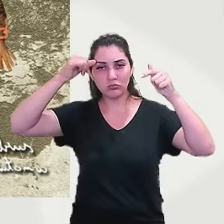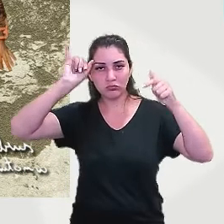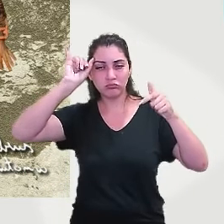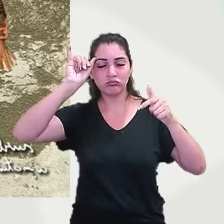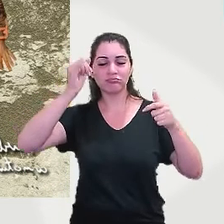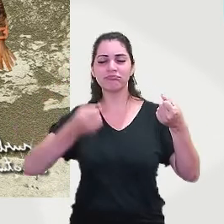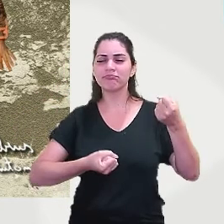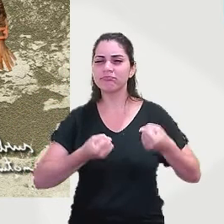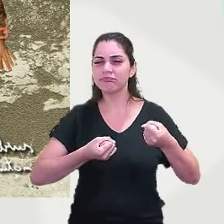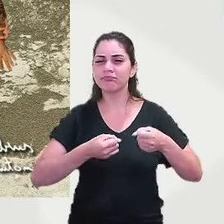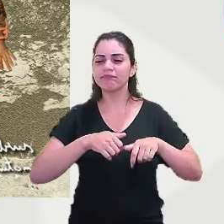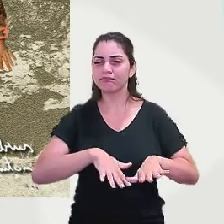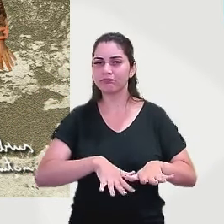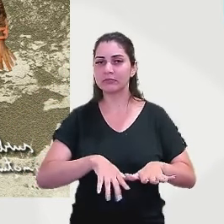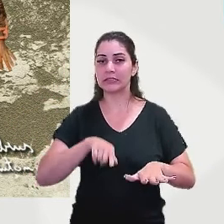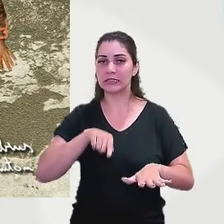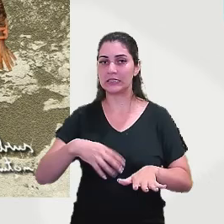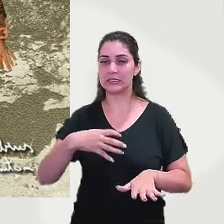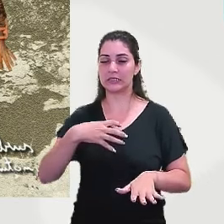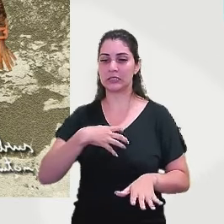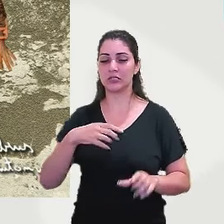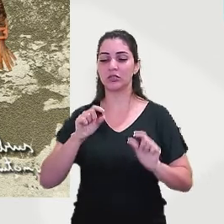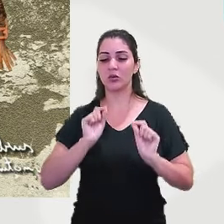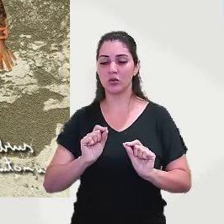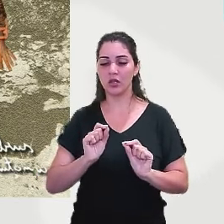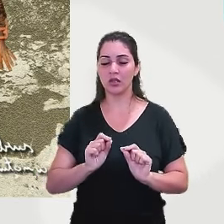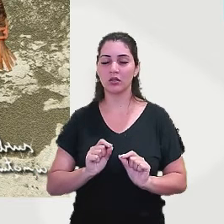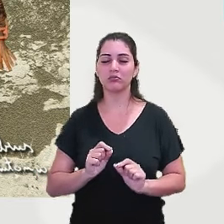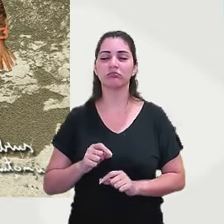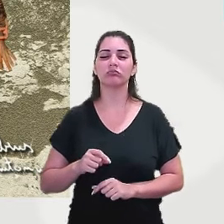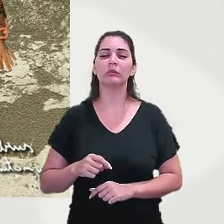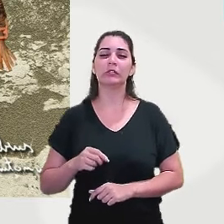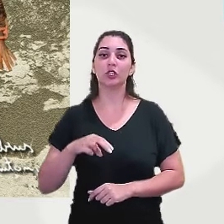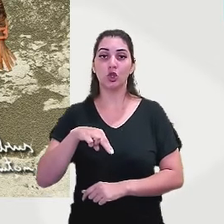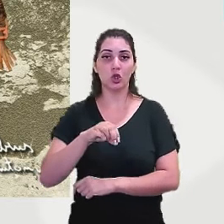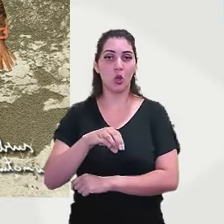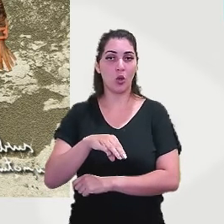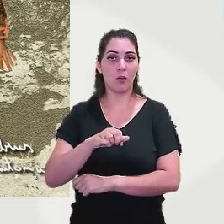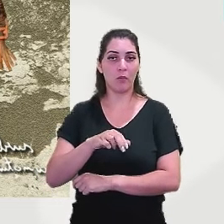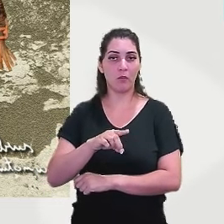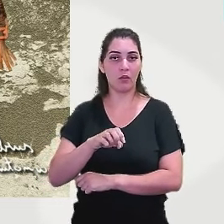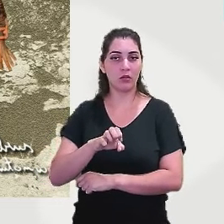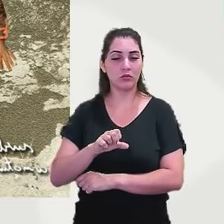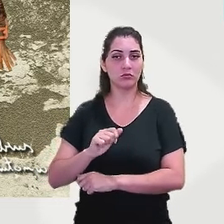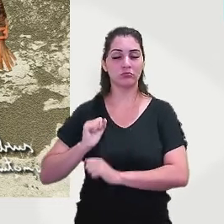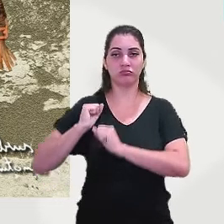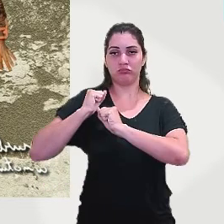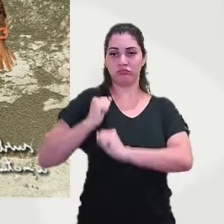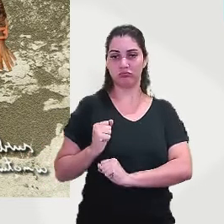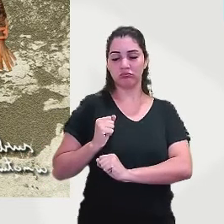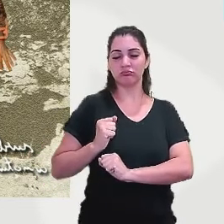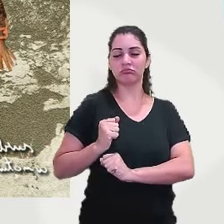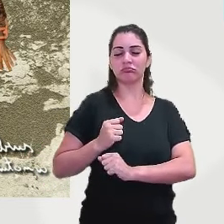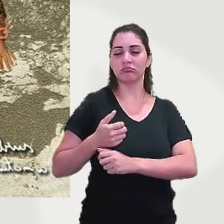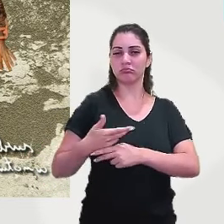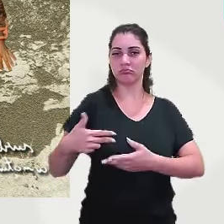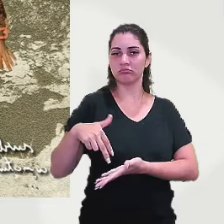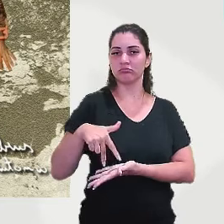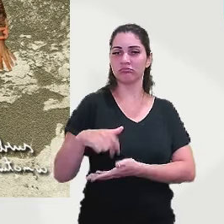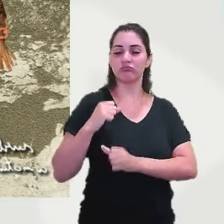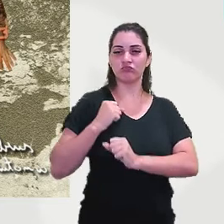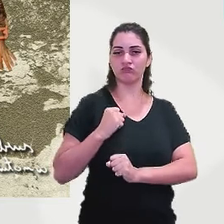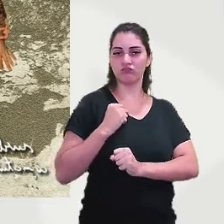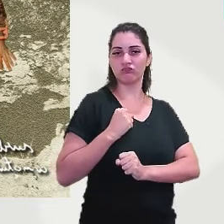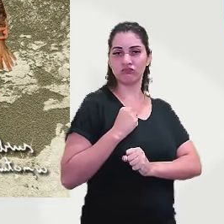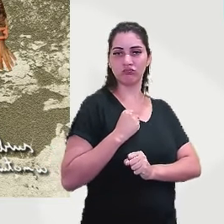Nesse sentido, se eles eram nômades, carregavam durante sua caminhada muitos pertences. Então,